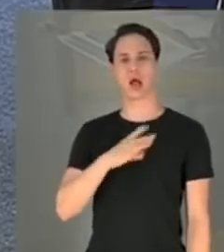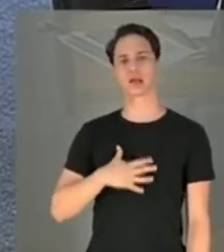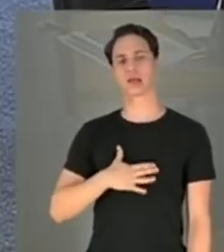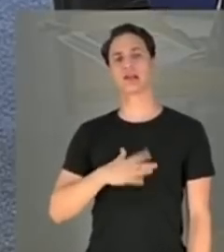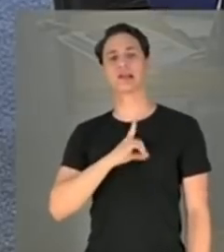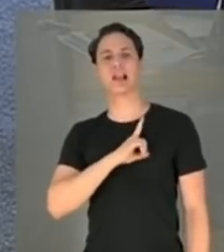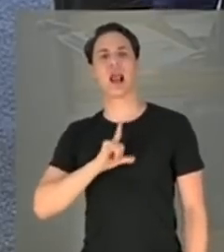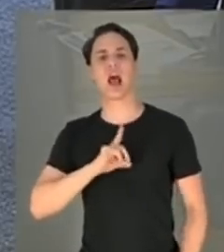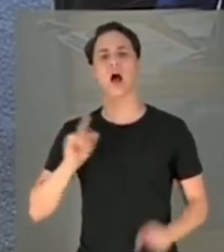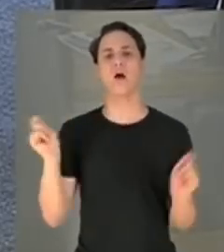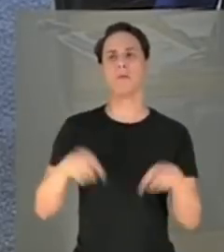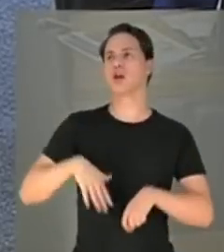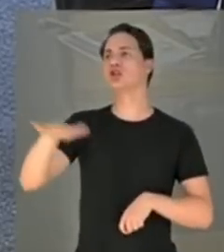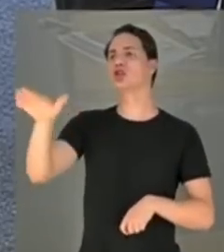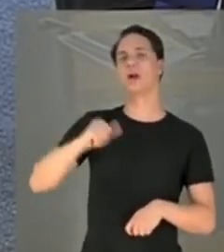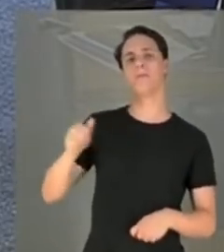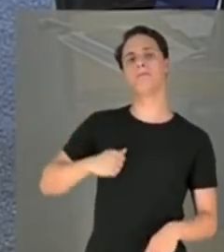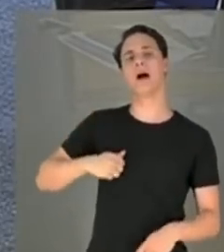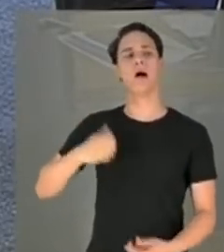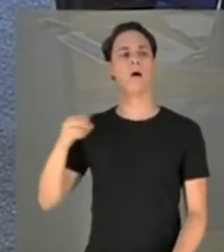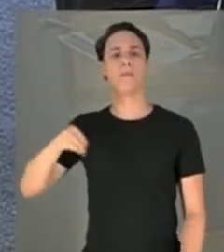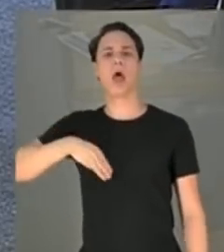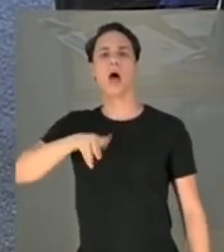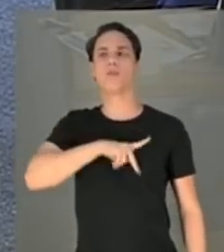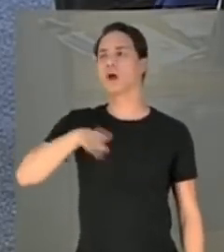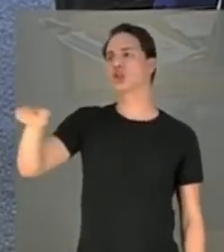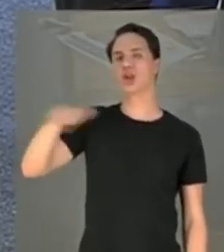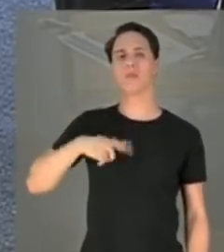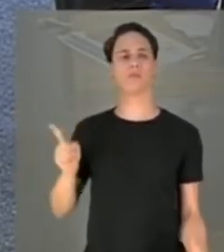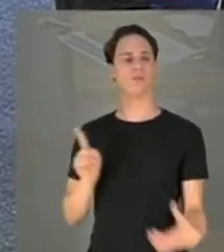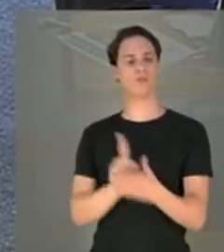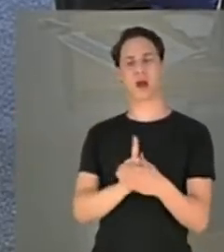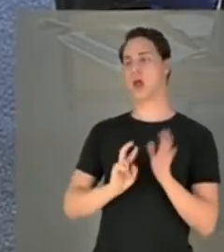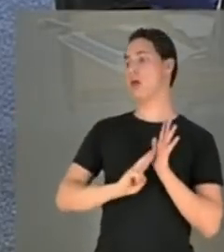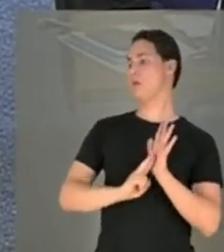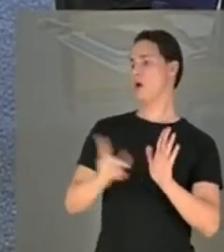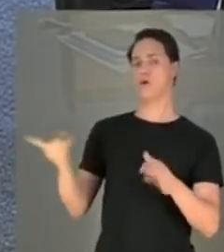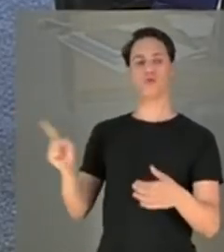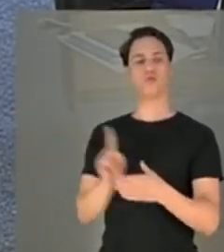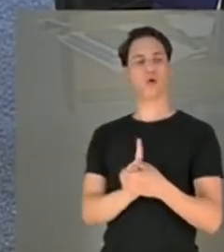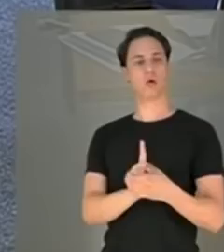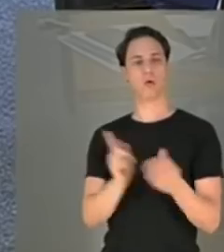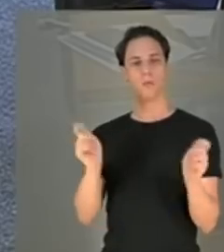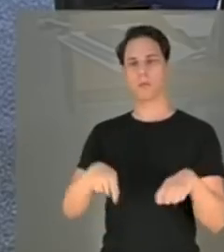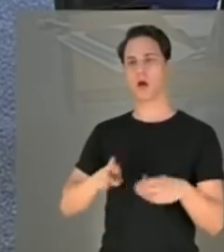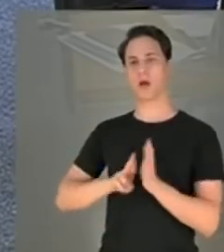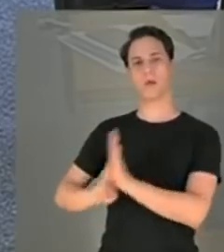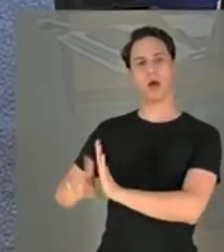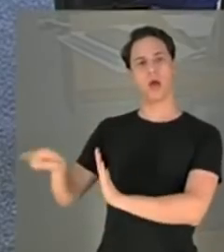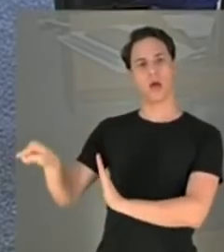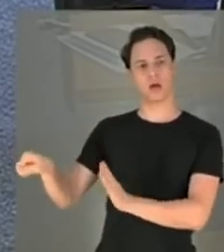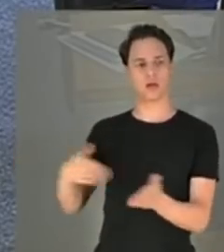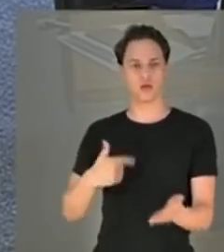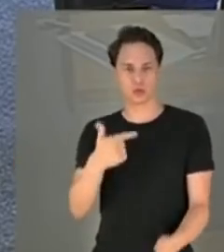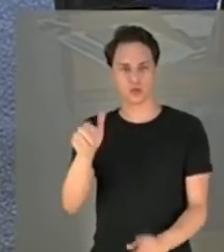promotor de justiça, está tomando o depoimento de alguém que diz representar alguém, mas que não tem procuração.